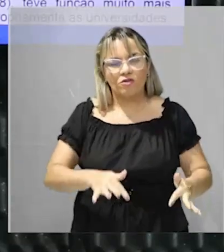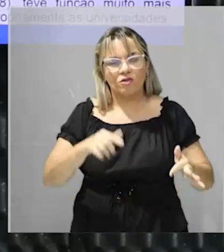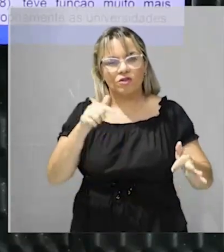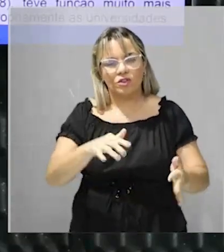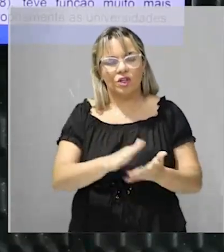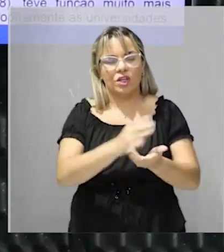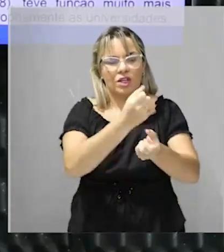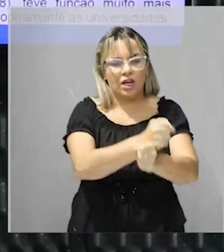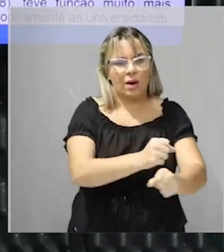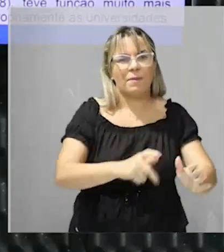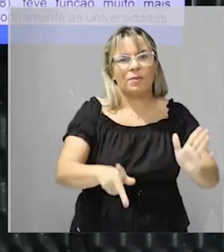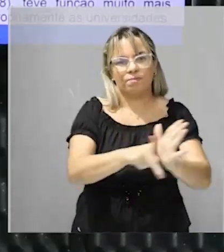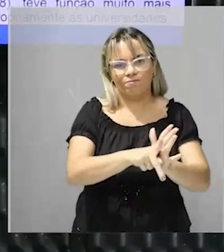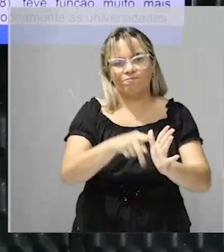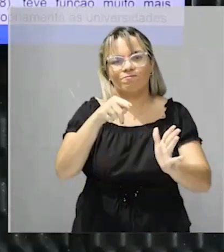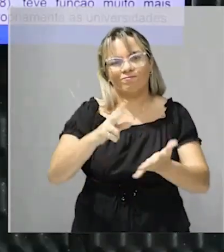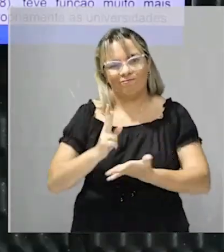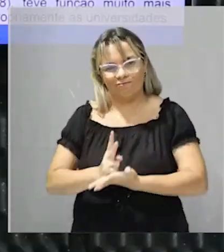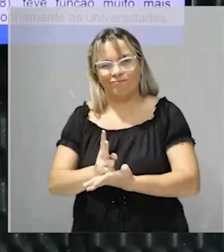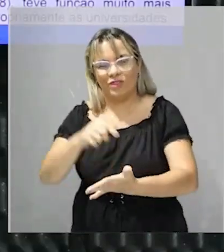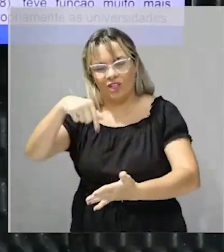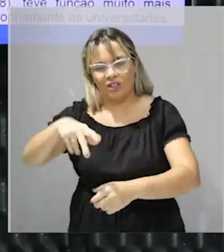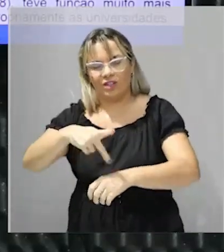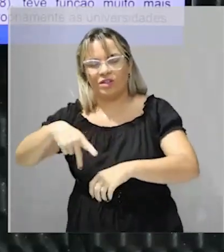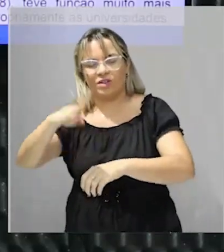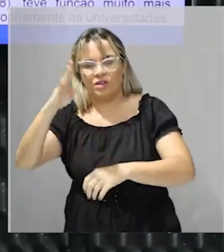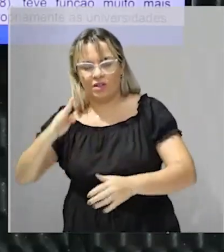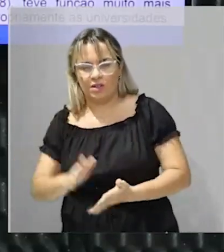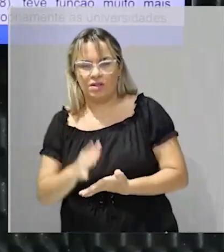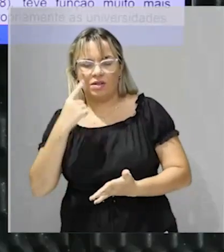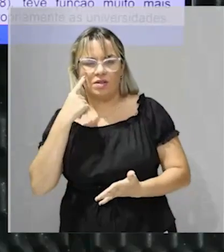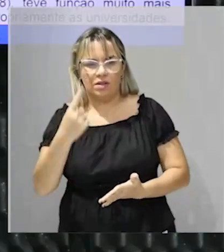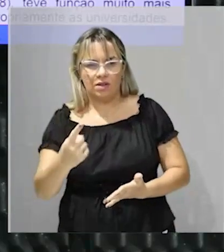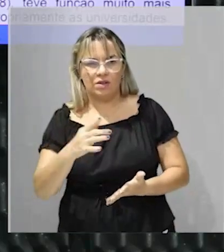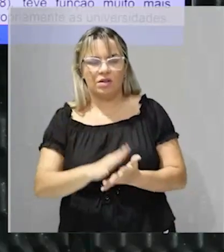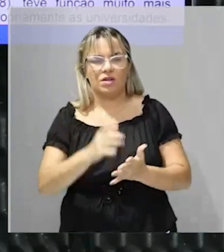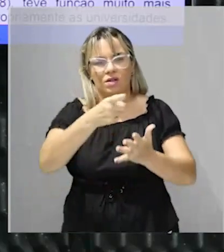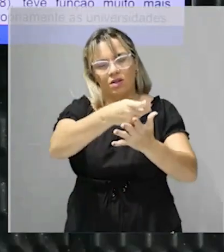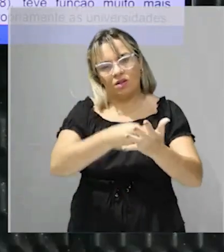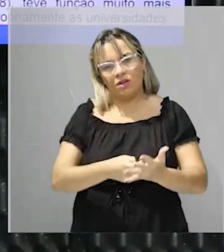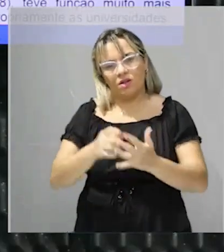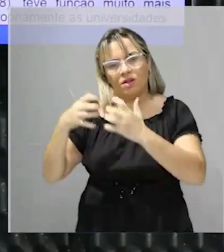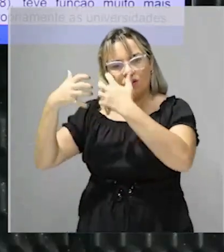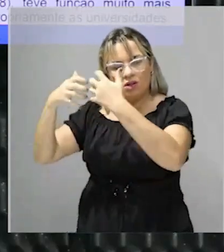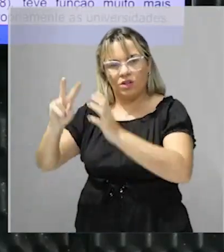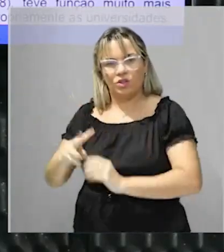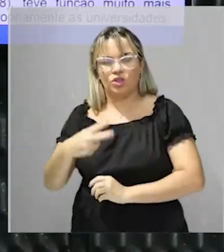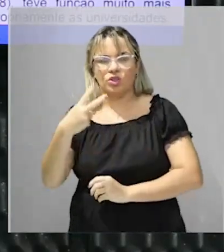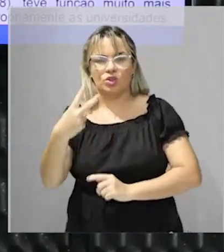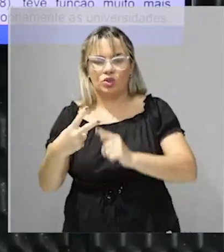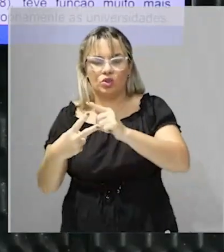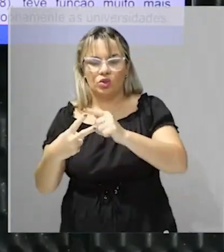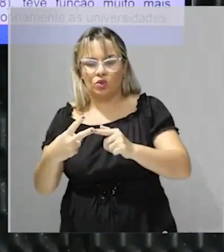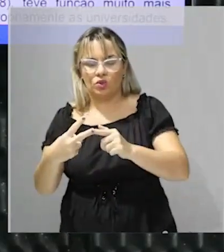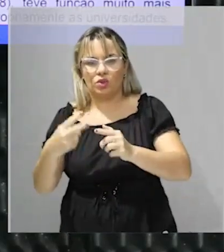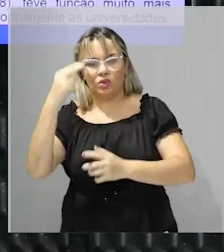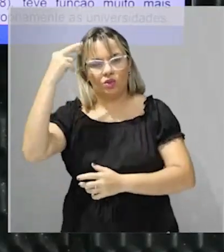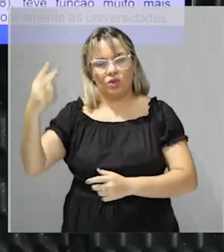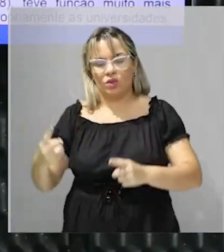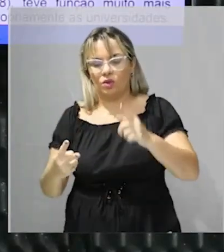porque o texto, ele traz a reflexão de dois historiadores. Um historiador brasileiro,